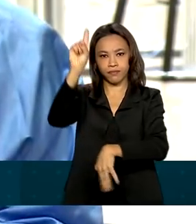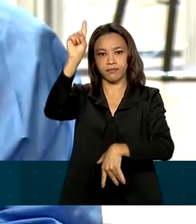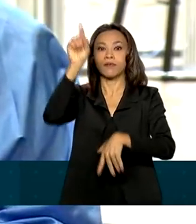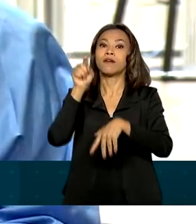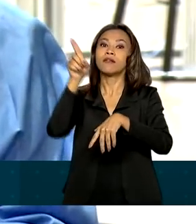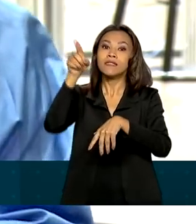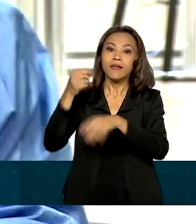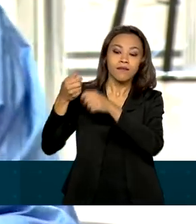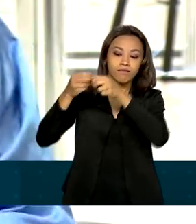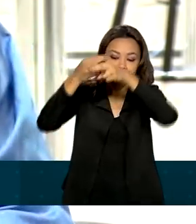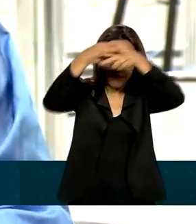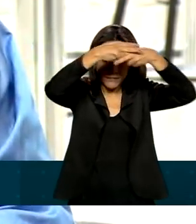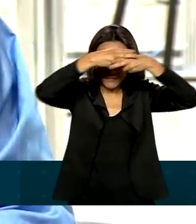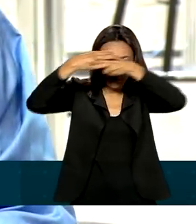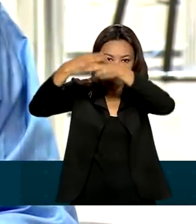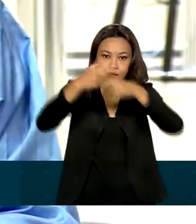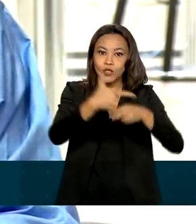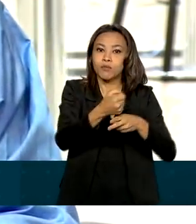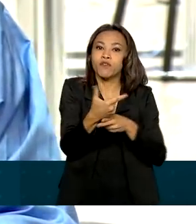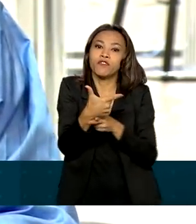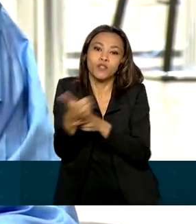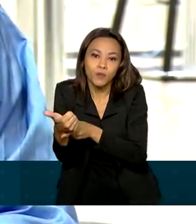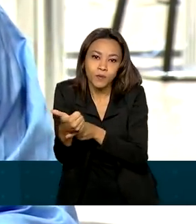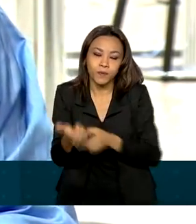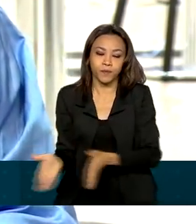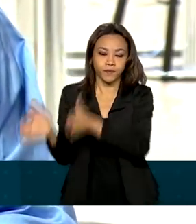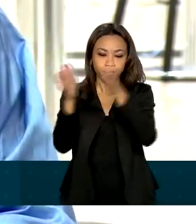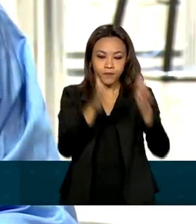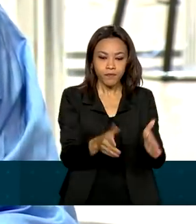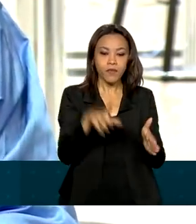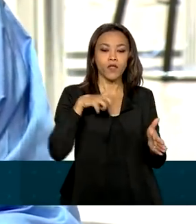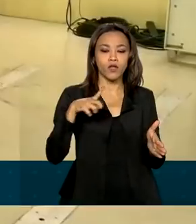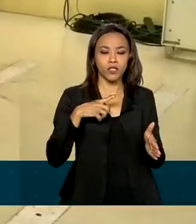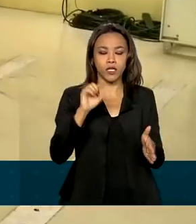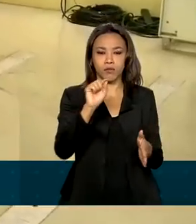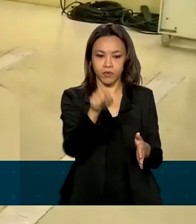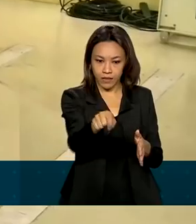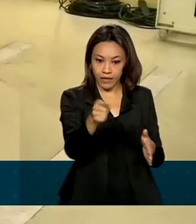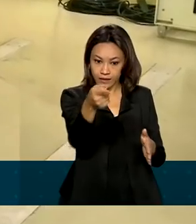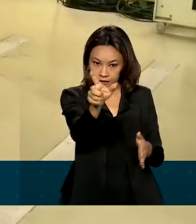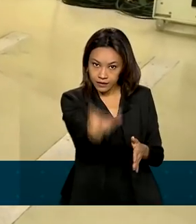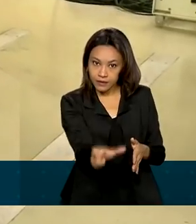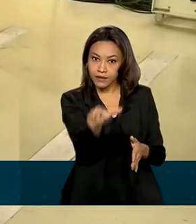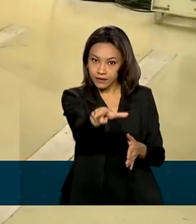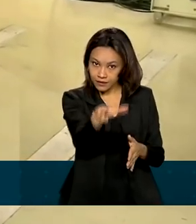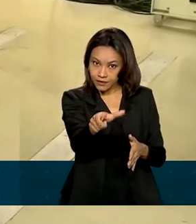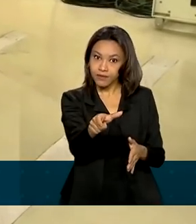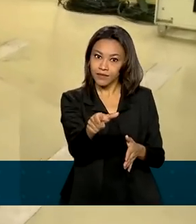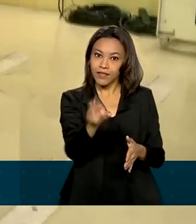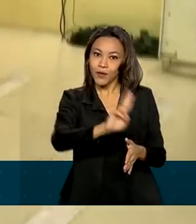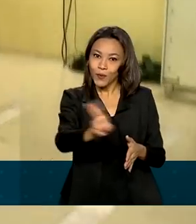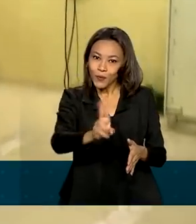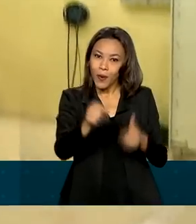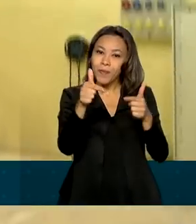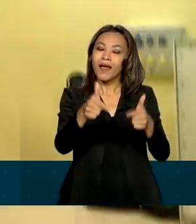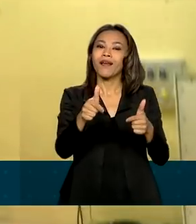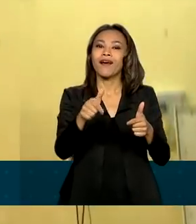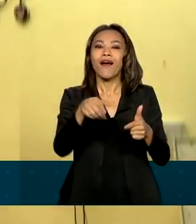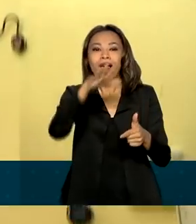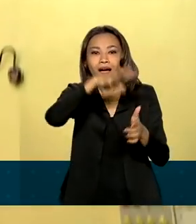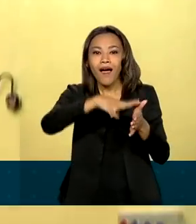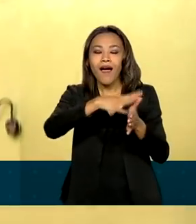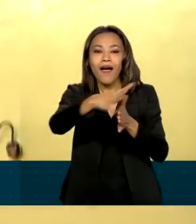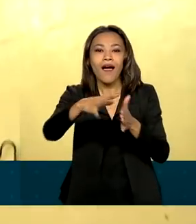teremos mais um satélite incorporado, que é o Amazônia 1, com um nome extremamente significativo, e ele vai dar